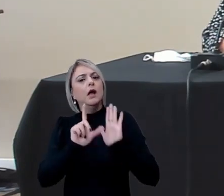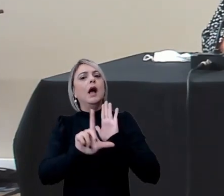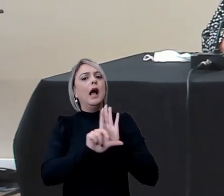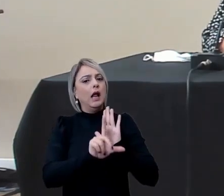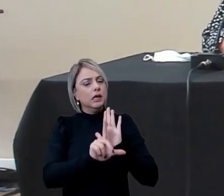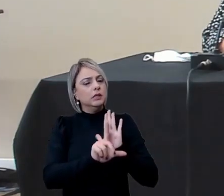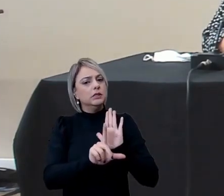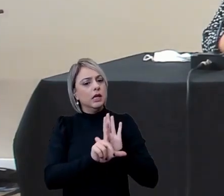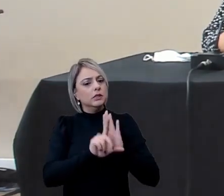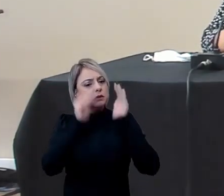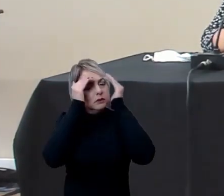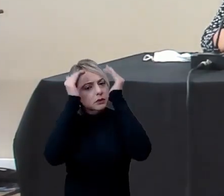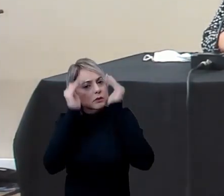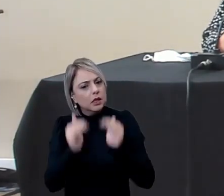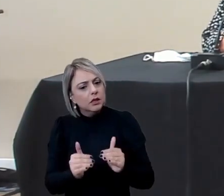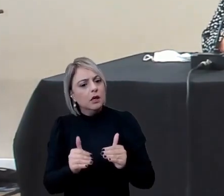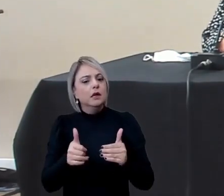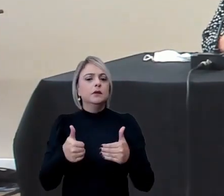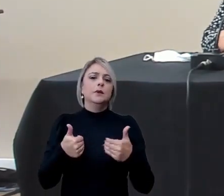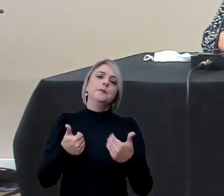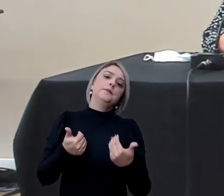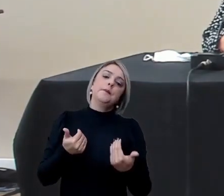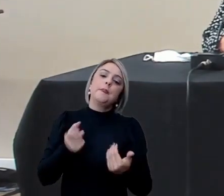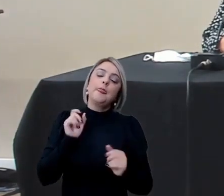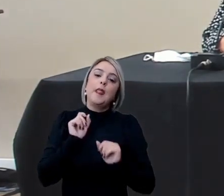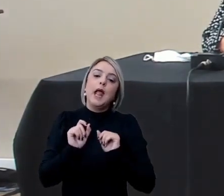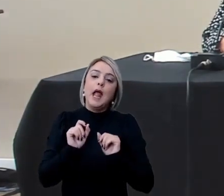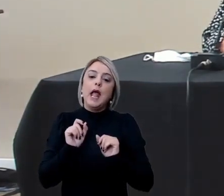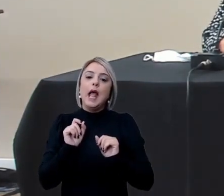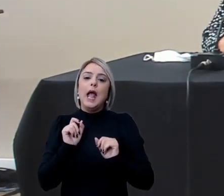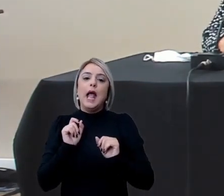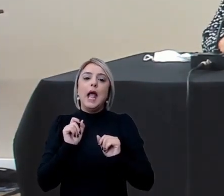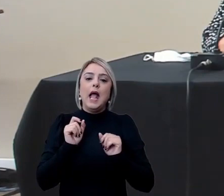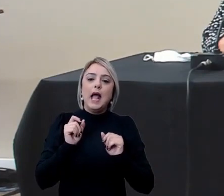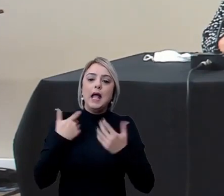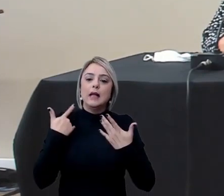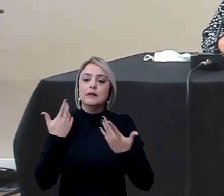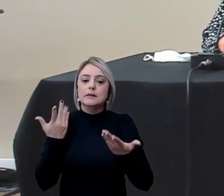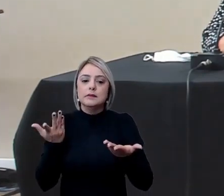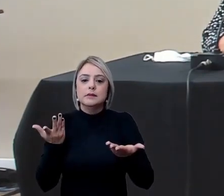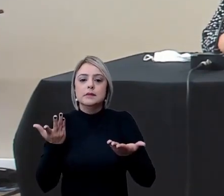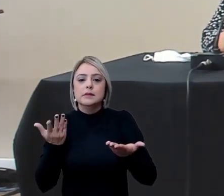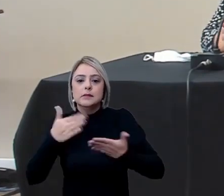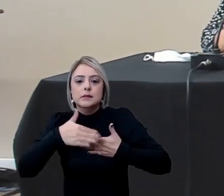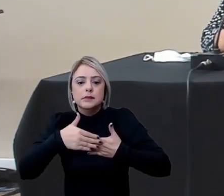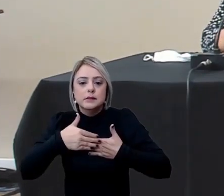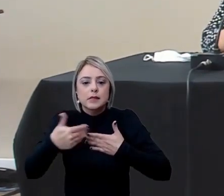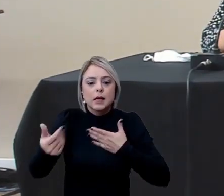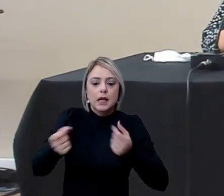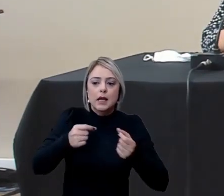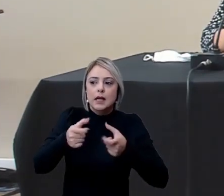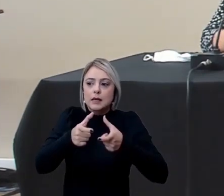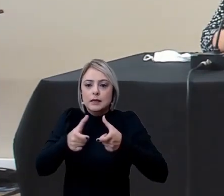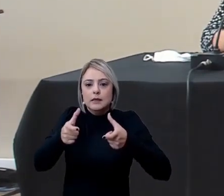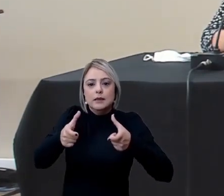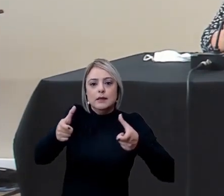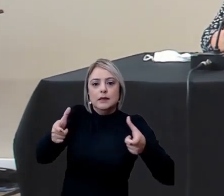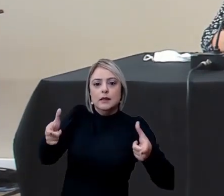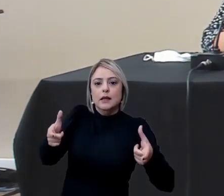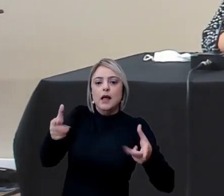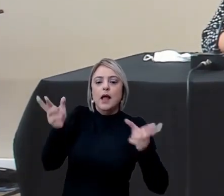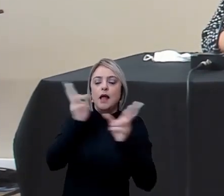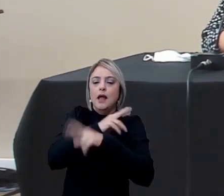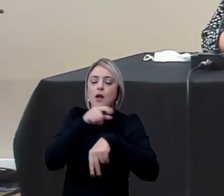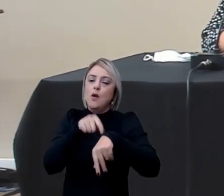legislação respeitando aquilo que as margens que nós temos que foram alargadas com